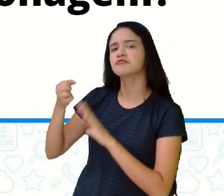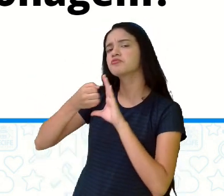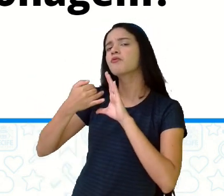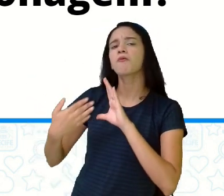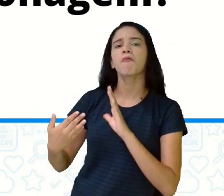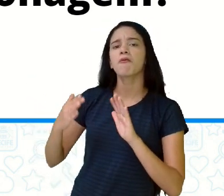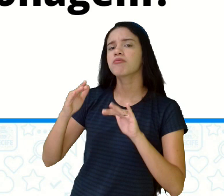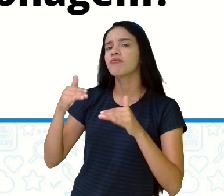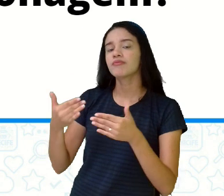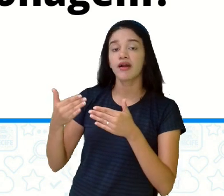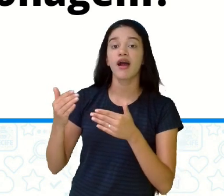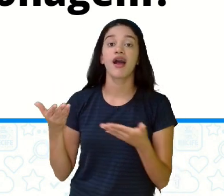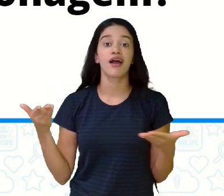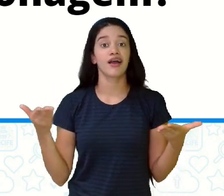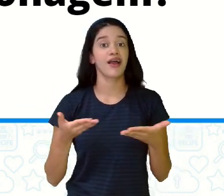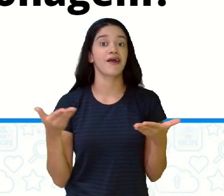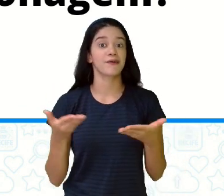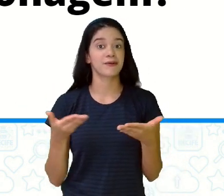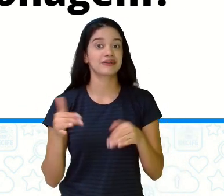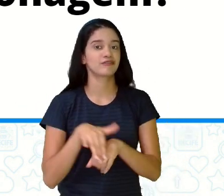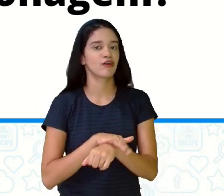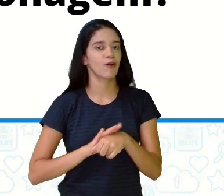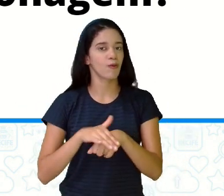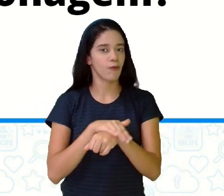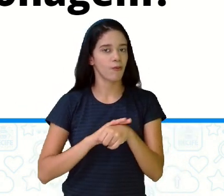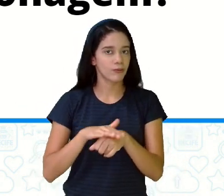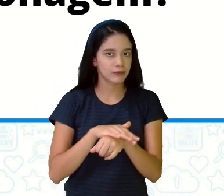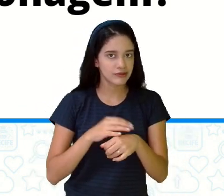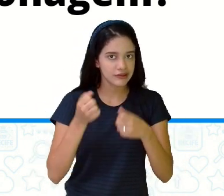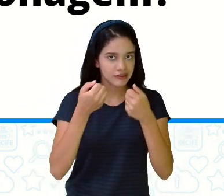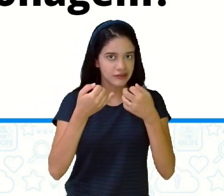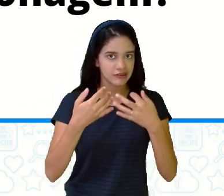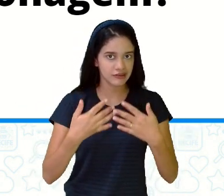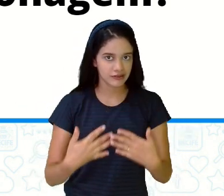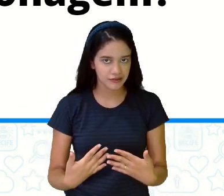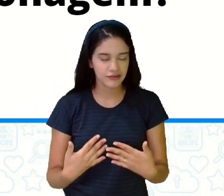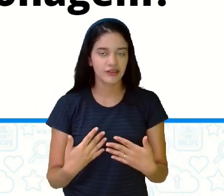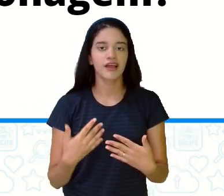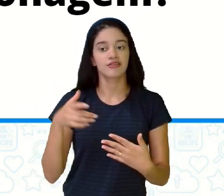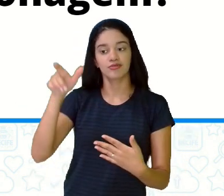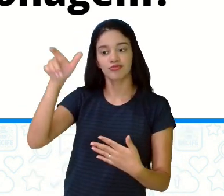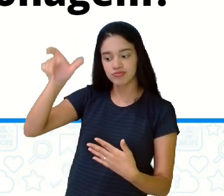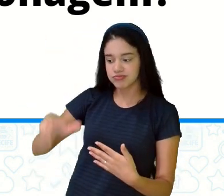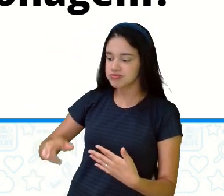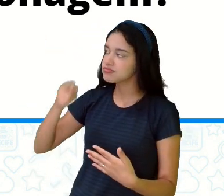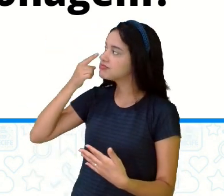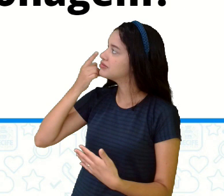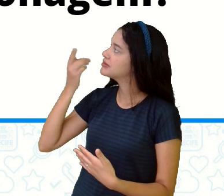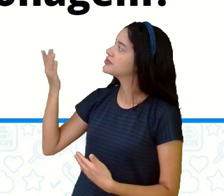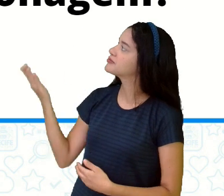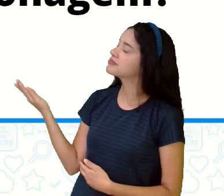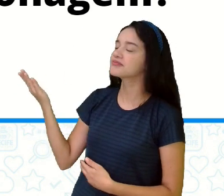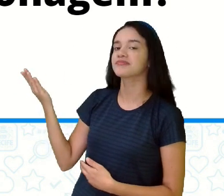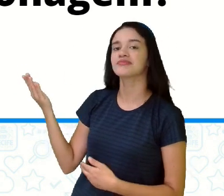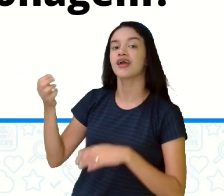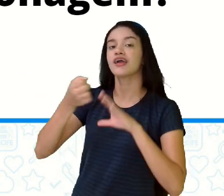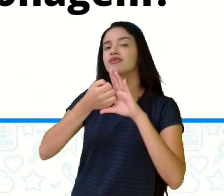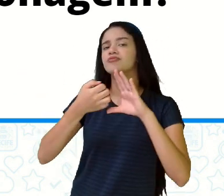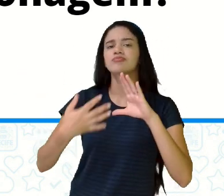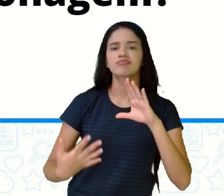agora conversando, falando sobre esse personagem, esses elementos aí que